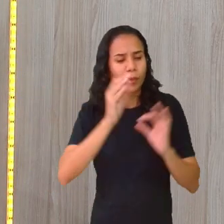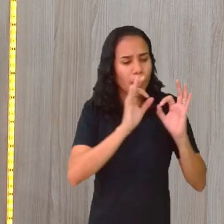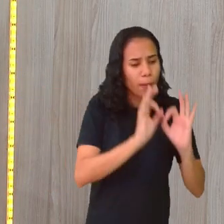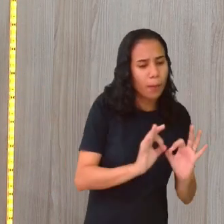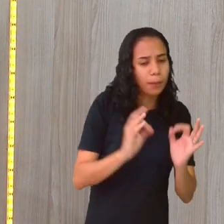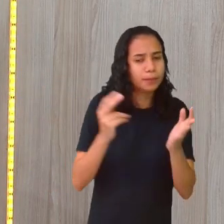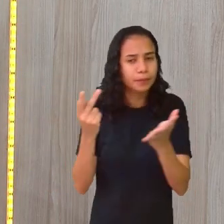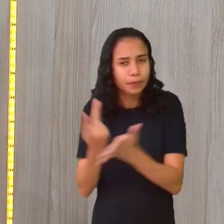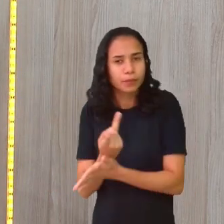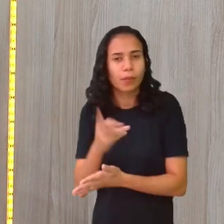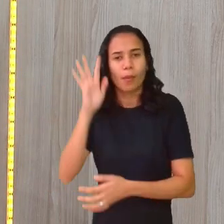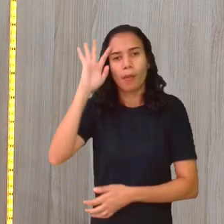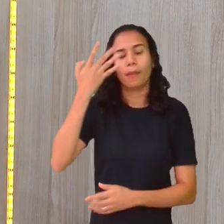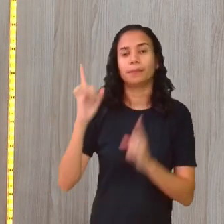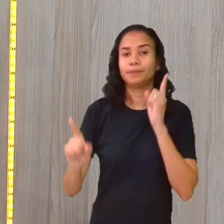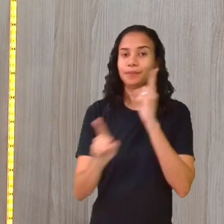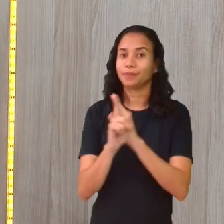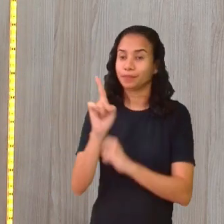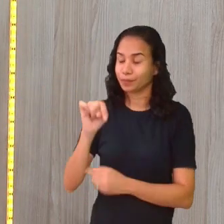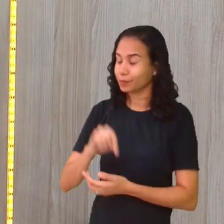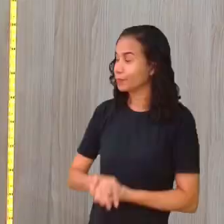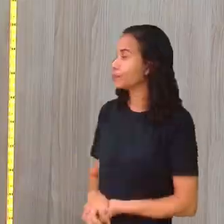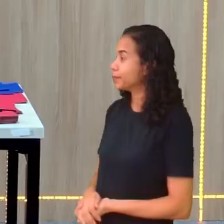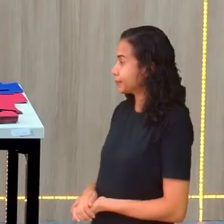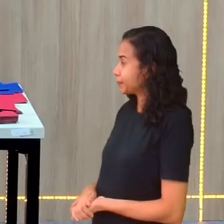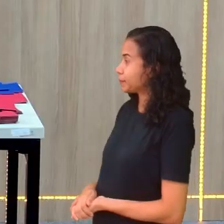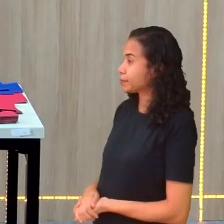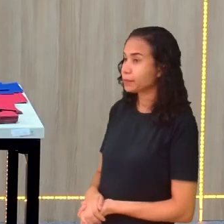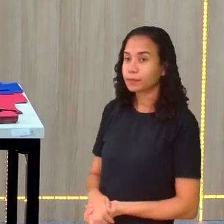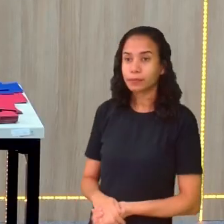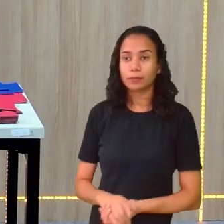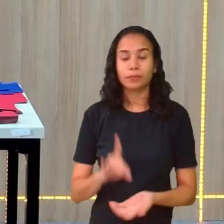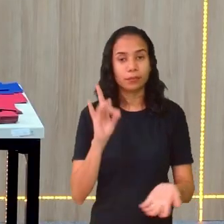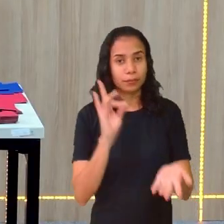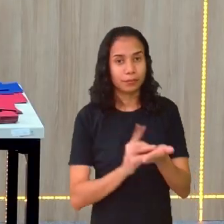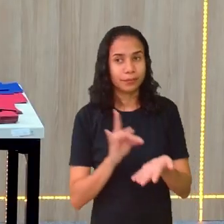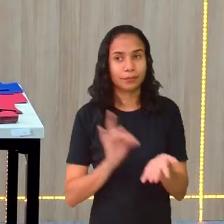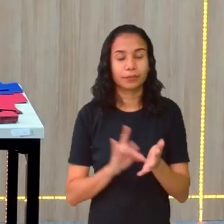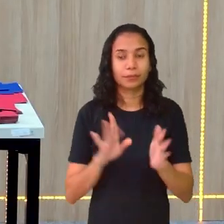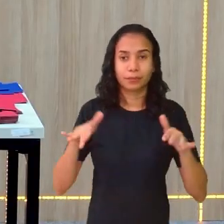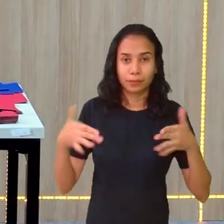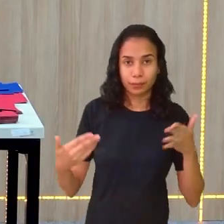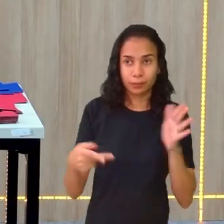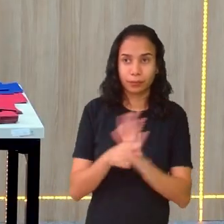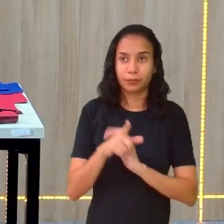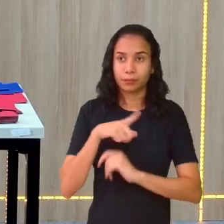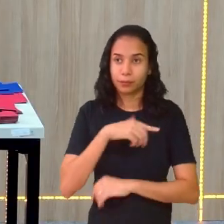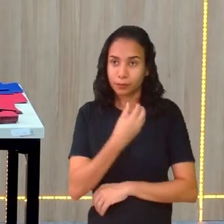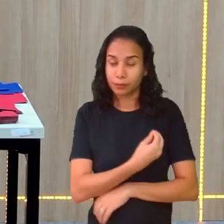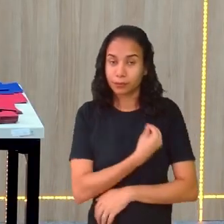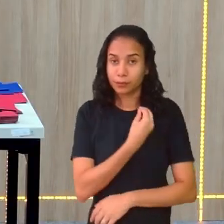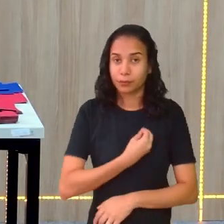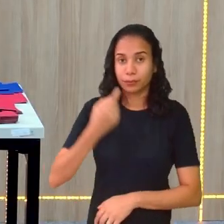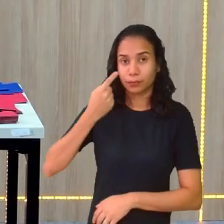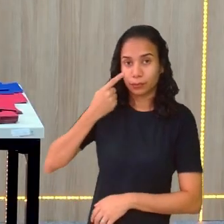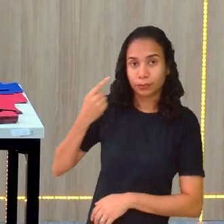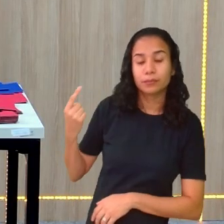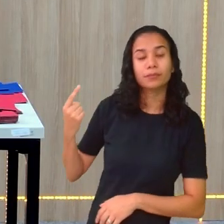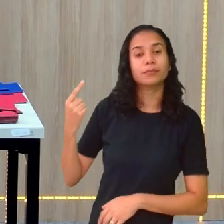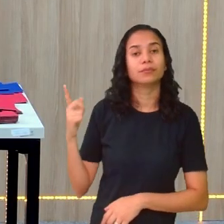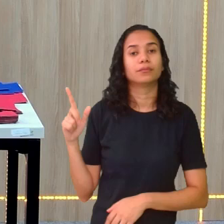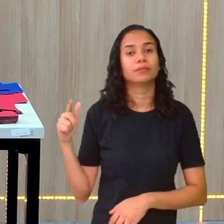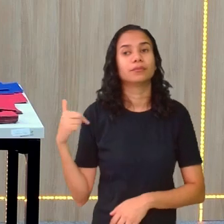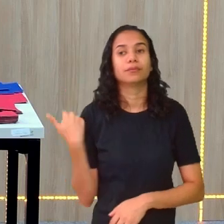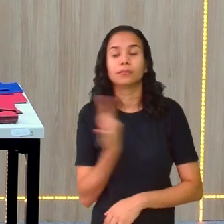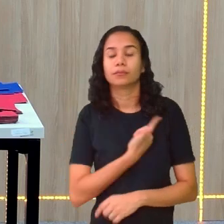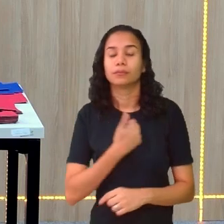certinho para chegar no resultado. Não é, professora? Exatamente. Então, gente, está aqui a